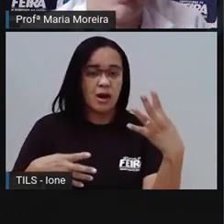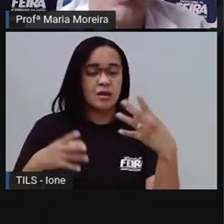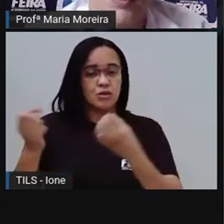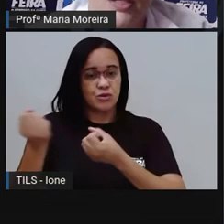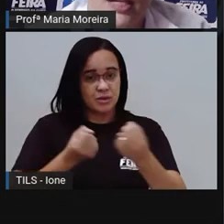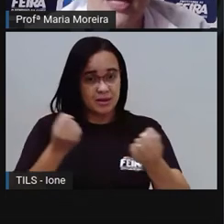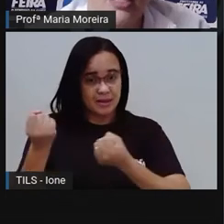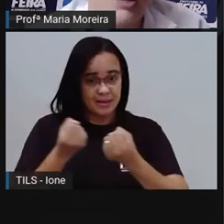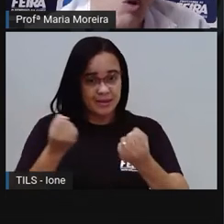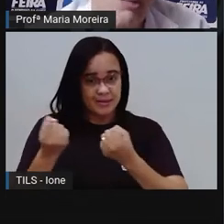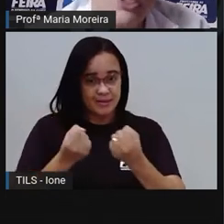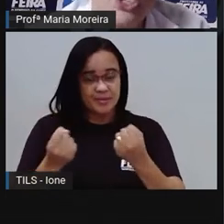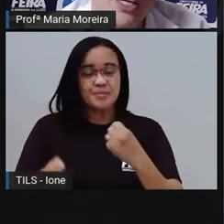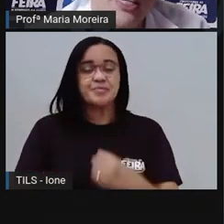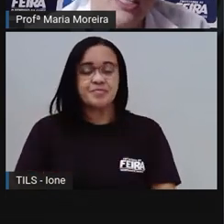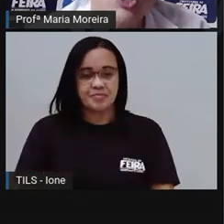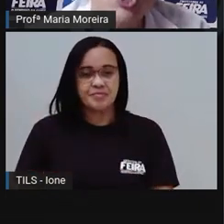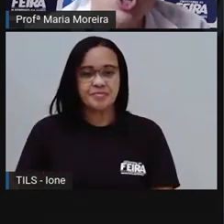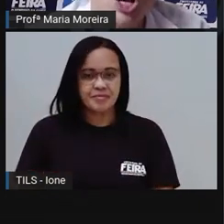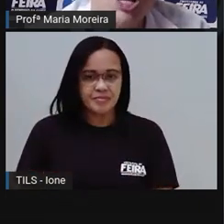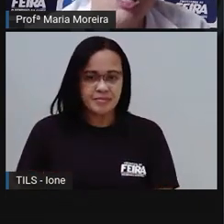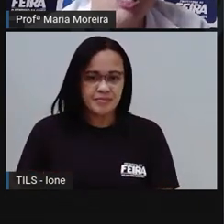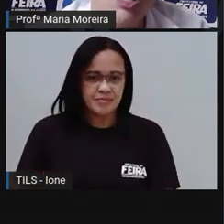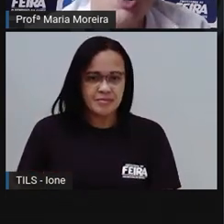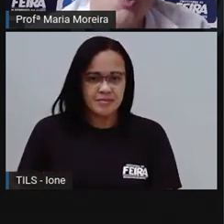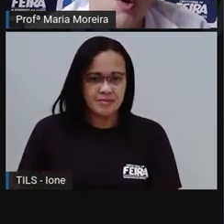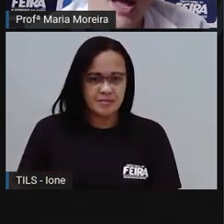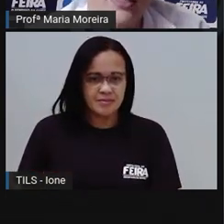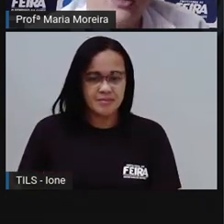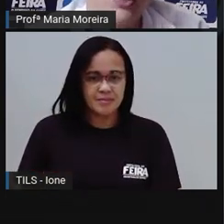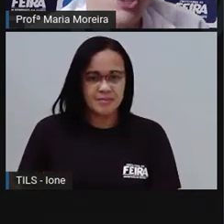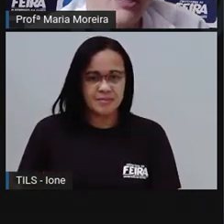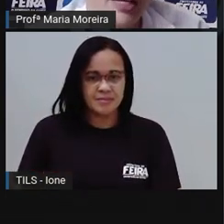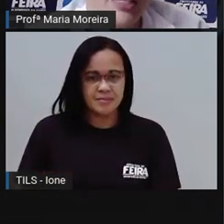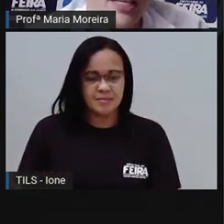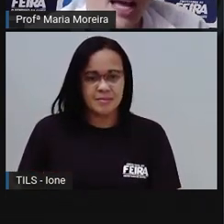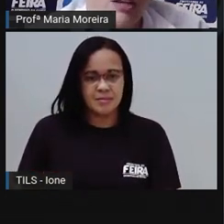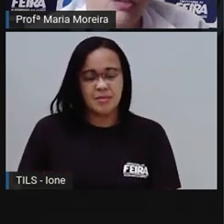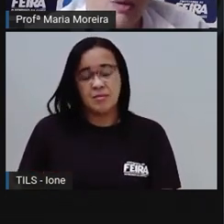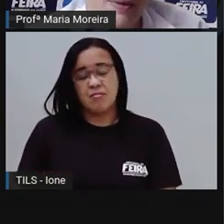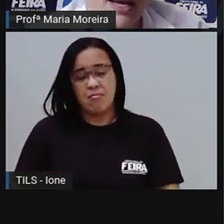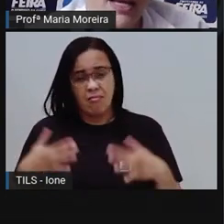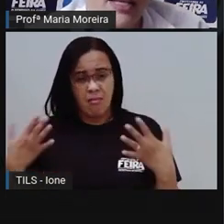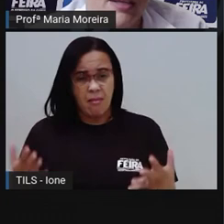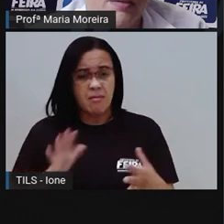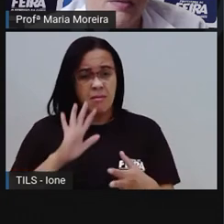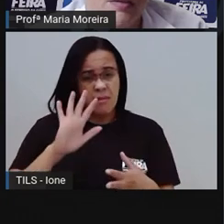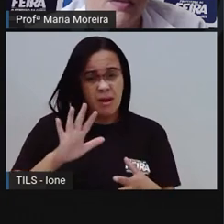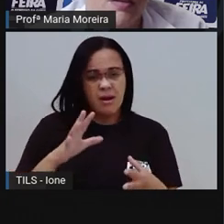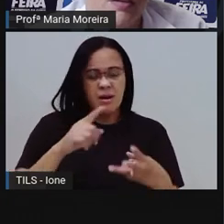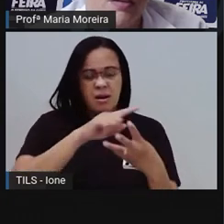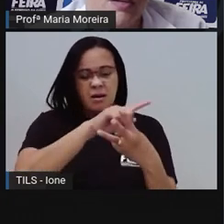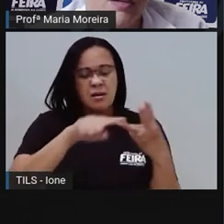exemplo, né? Como tinha ali, só três carros. Vamos apagar aqui.